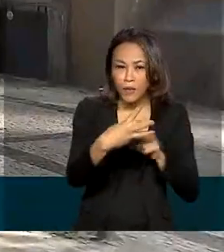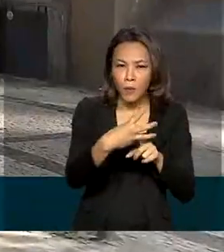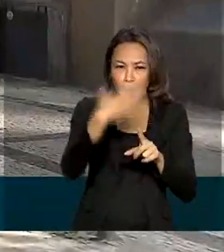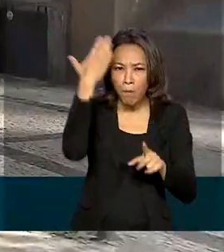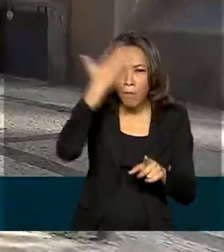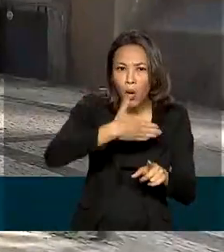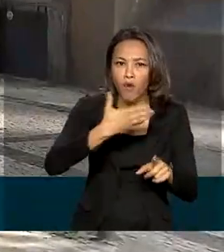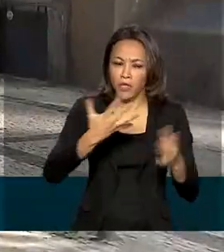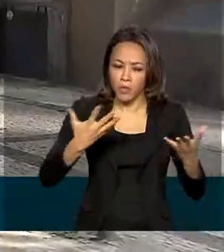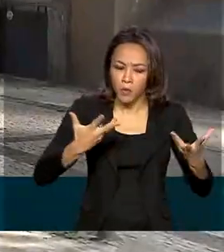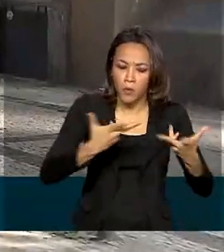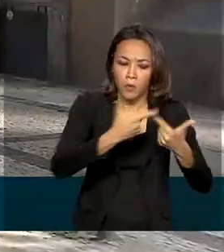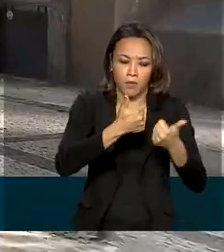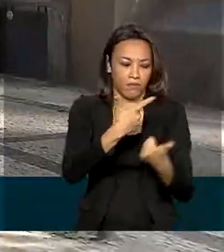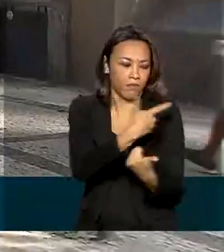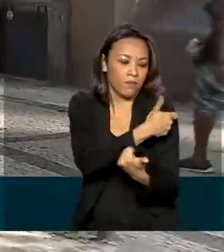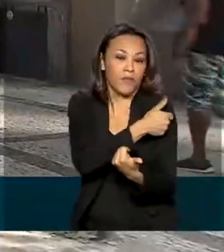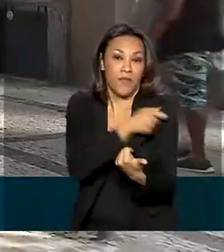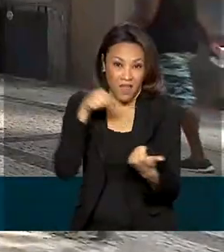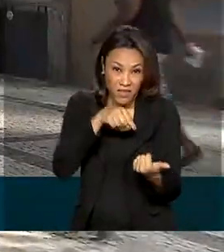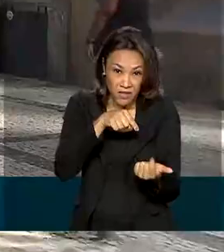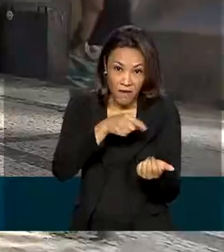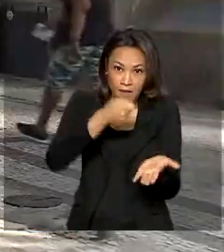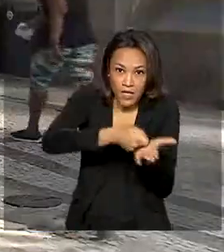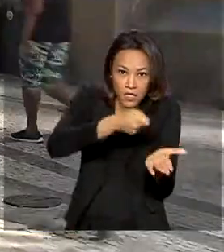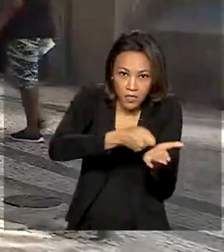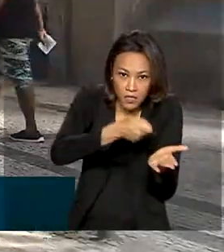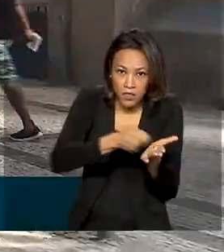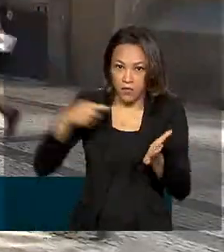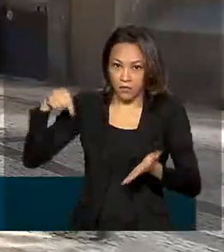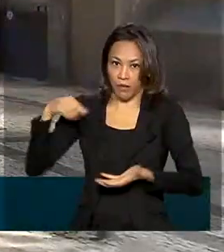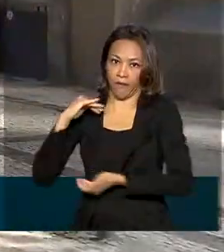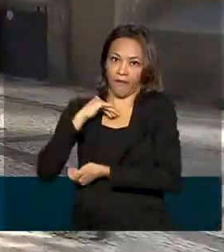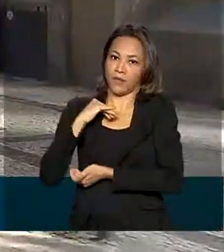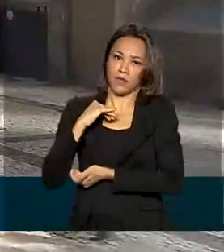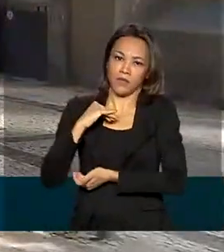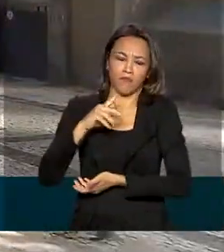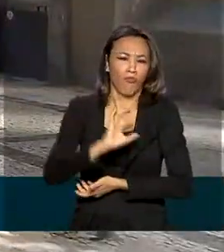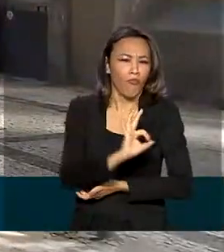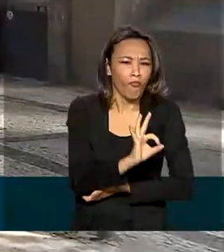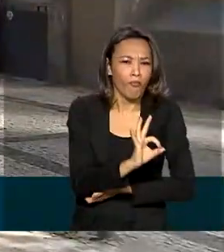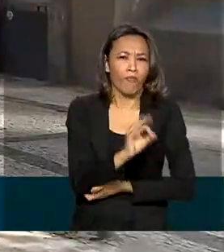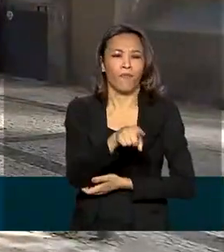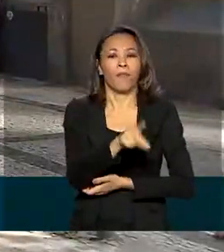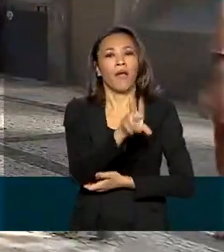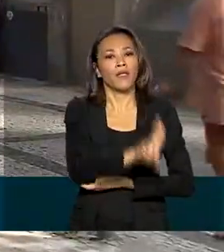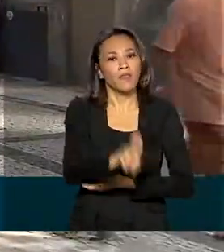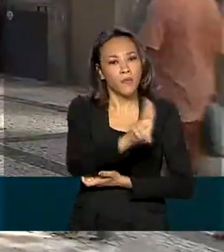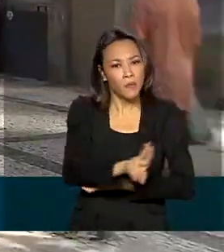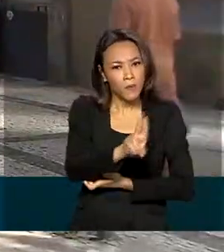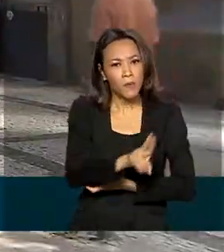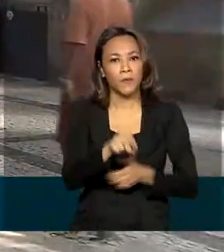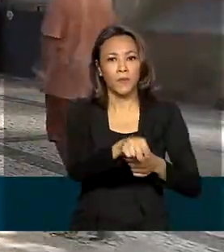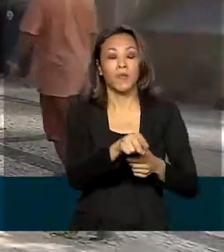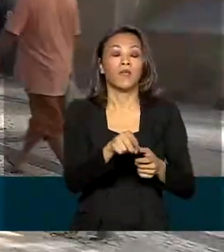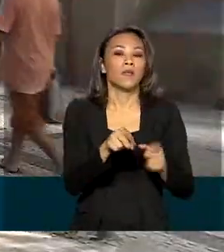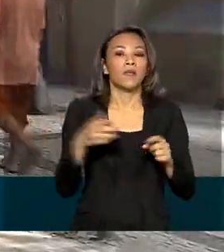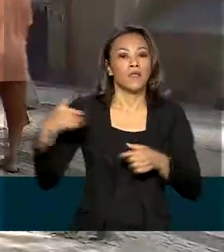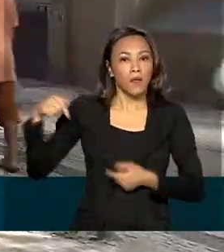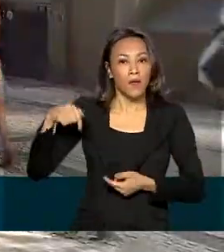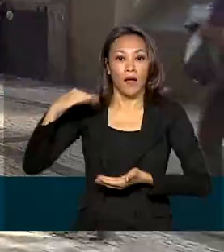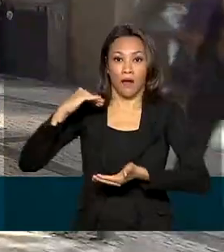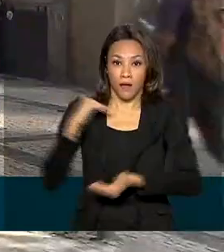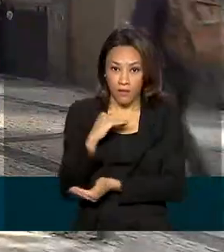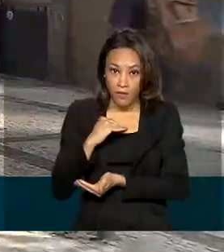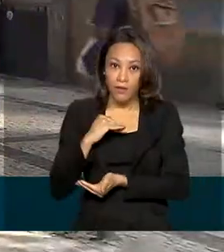Essa etapa não vai ser mais exigida pela Anvisa como forma de simplificar o uso emergencial do imunizante. A Agência Nacional de